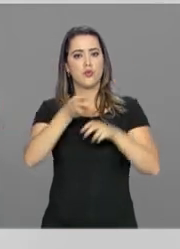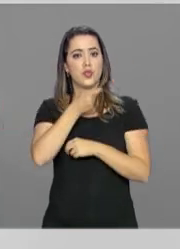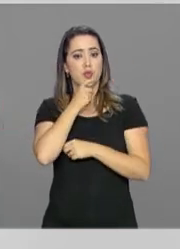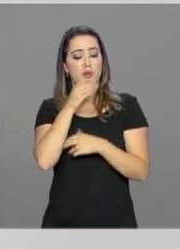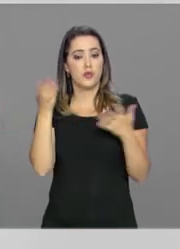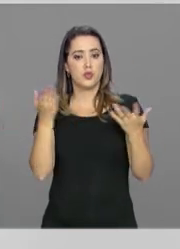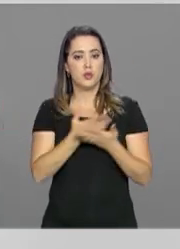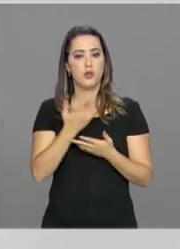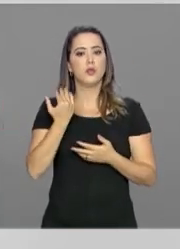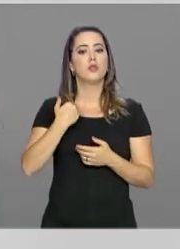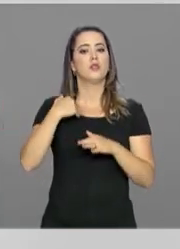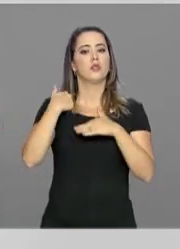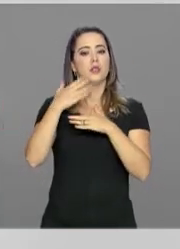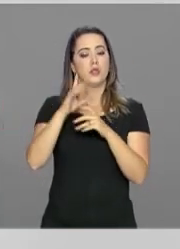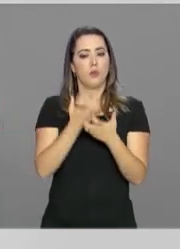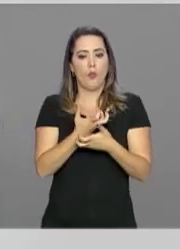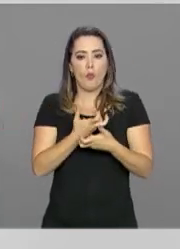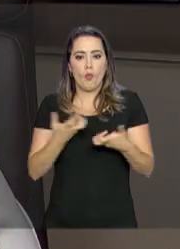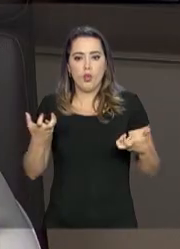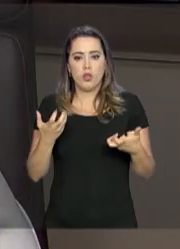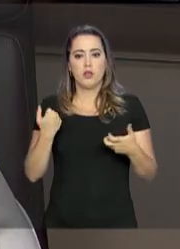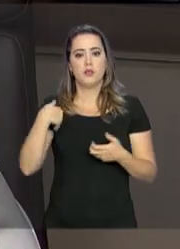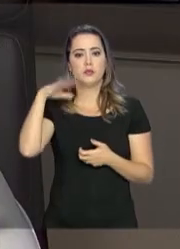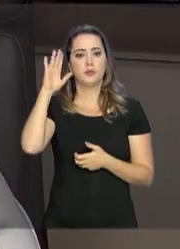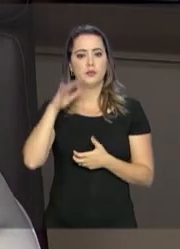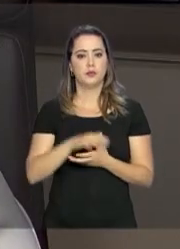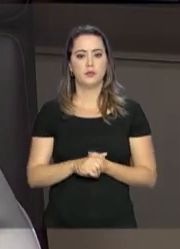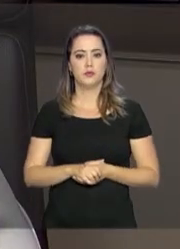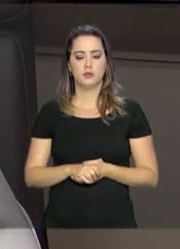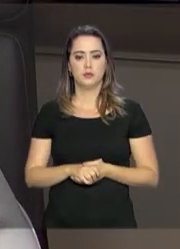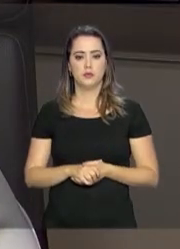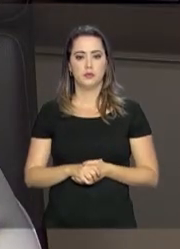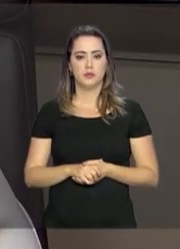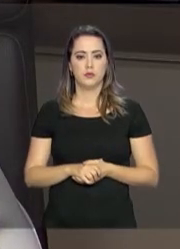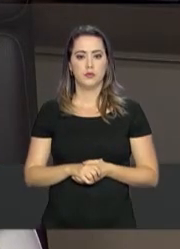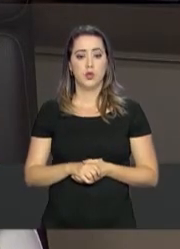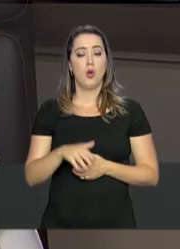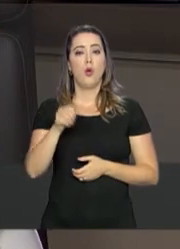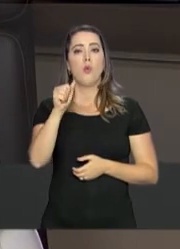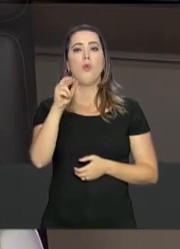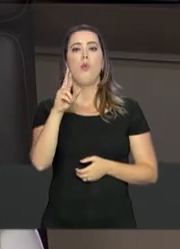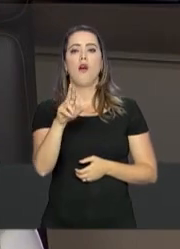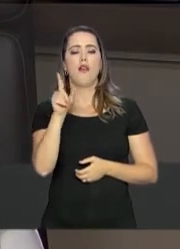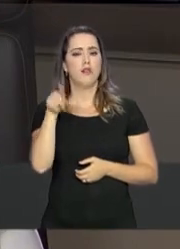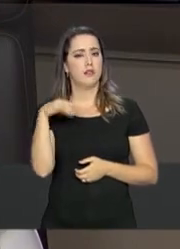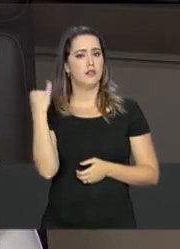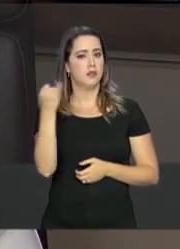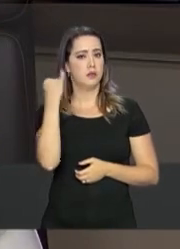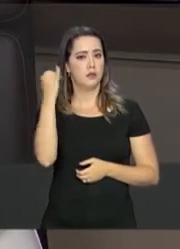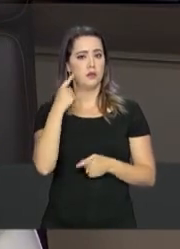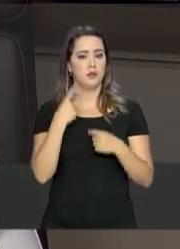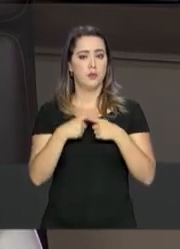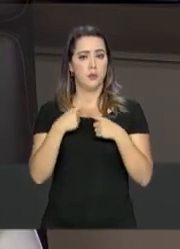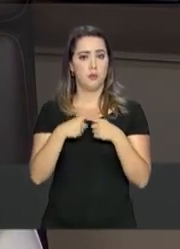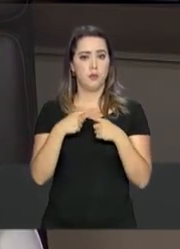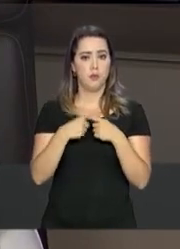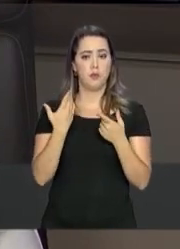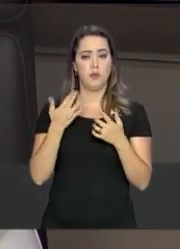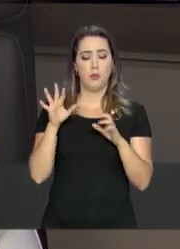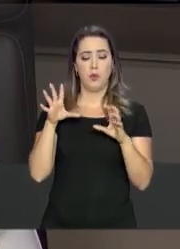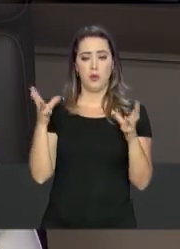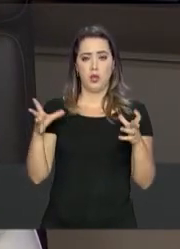consequentemente, com seca mais severa. A qualidade do ar é importante porque todos esses alérgios nos ficam em